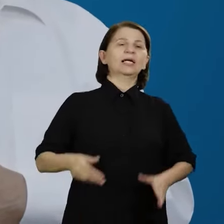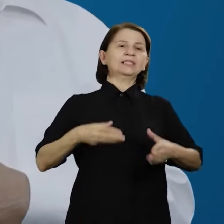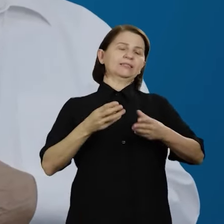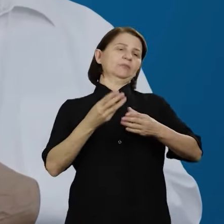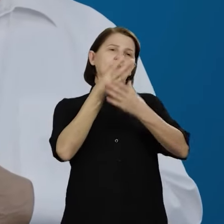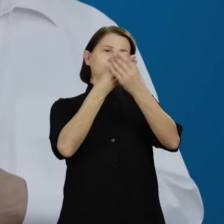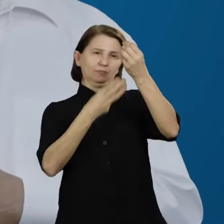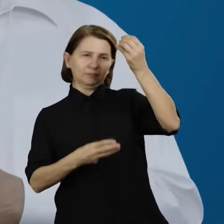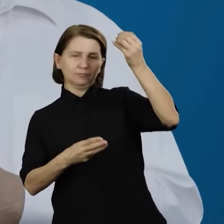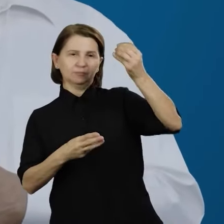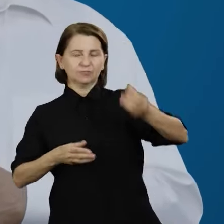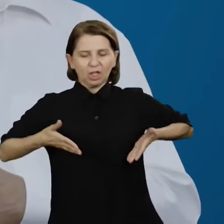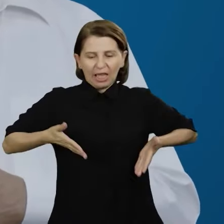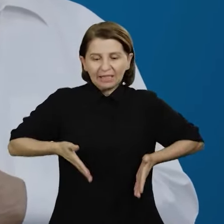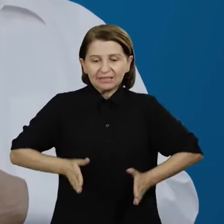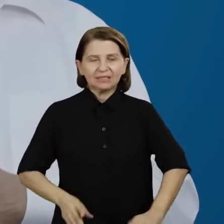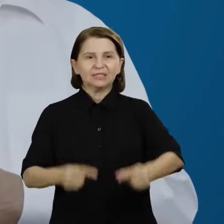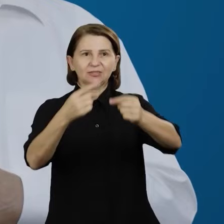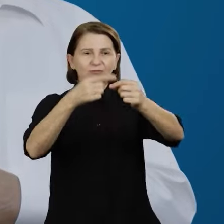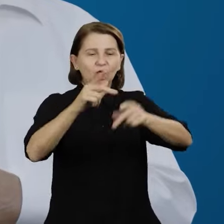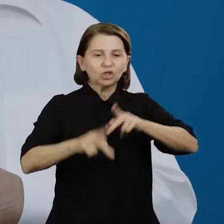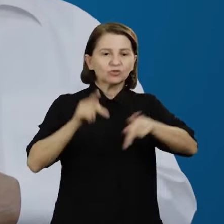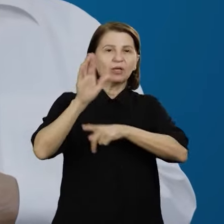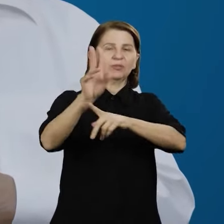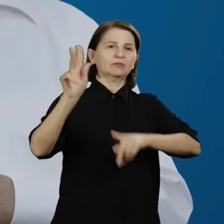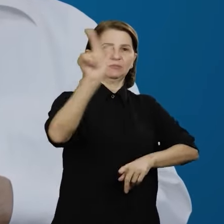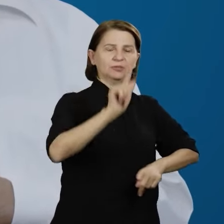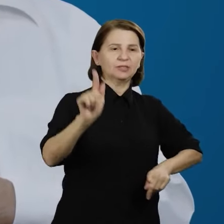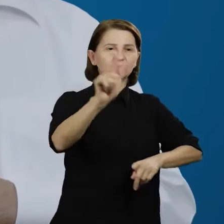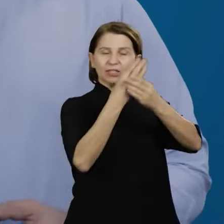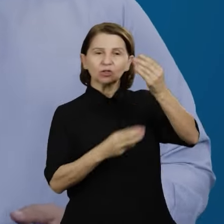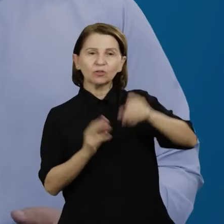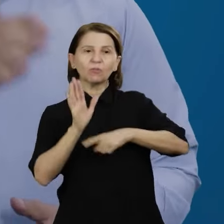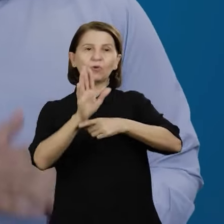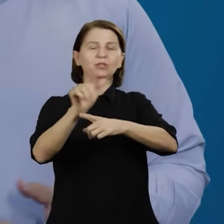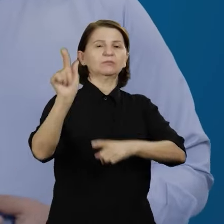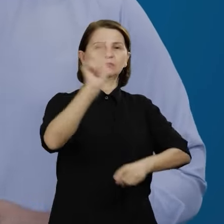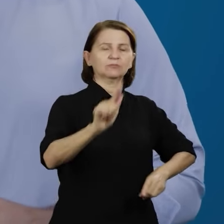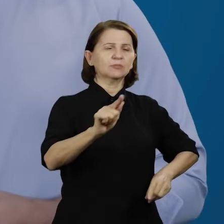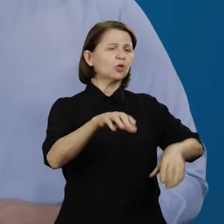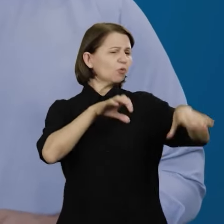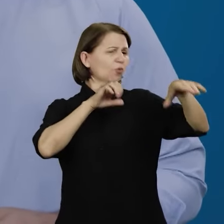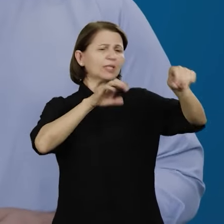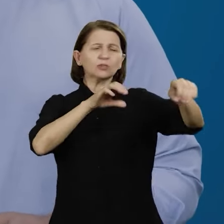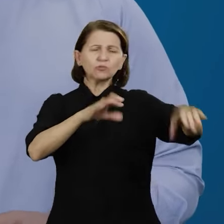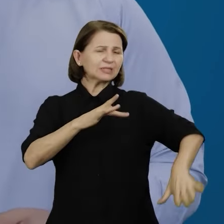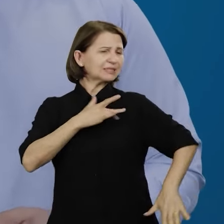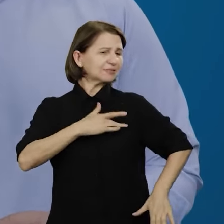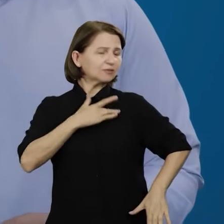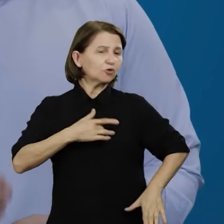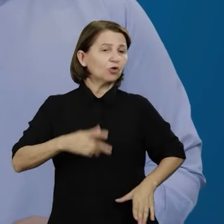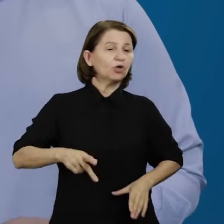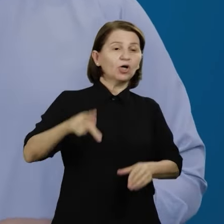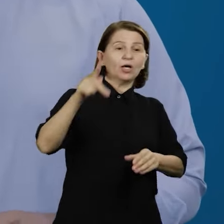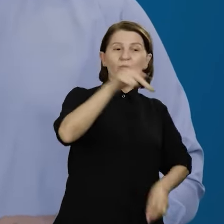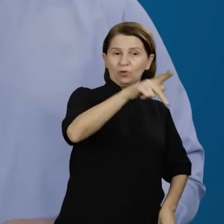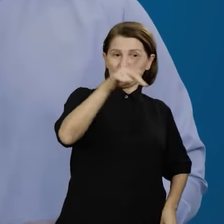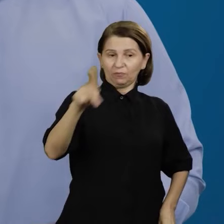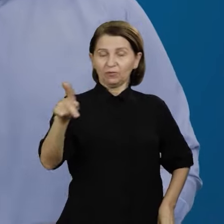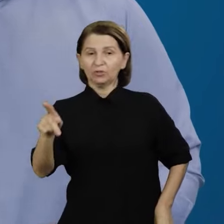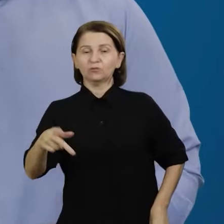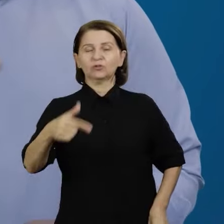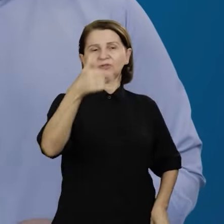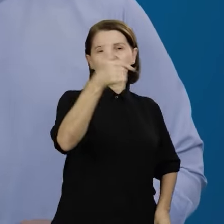Antônio Donizete, um filho de trindade a serviço do povo de Goiás. Por uma educação sem coitadinho, professor Reginaldo